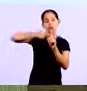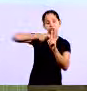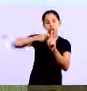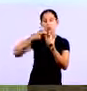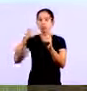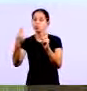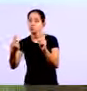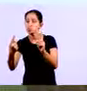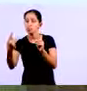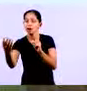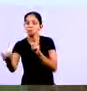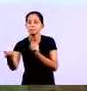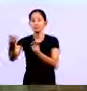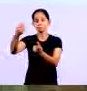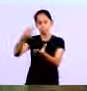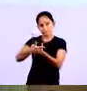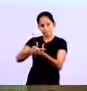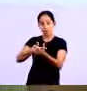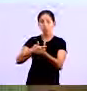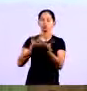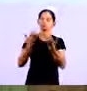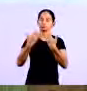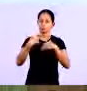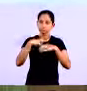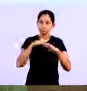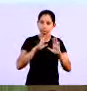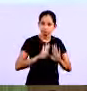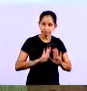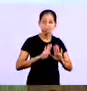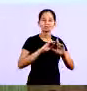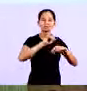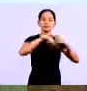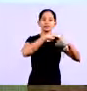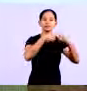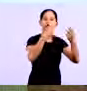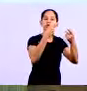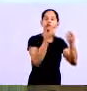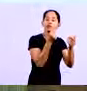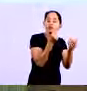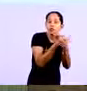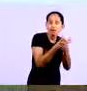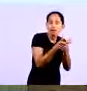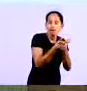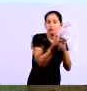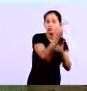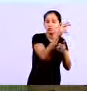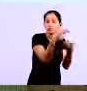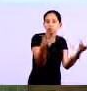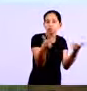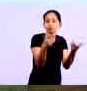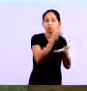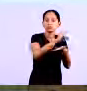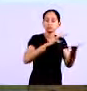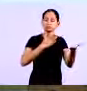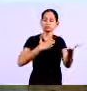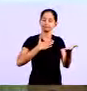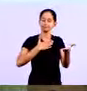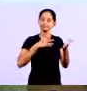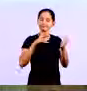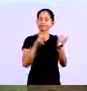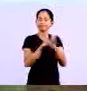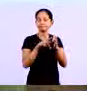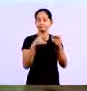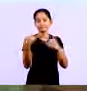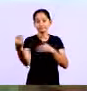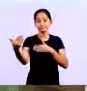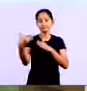as. Então, se você tem um controle de tudo que você tem para pagar e se você tem um controle de tudo que você tem para receber, automaticamente você vai saber se aquele valor que está entrando